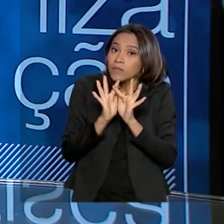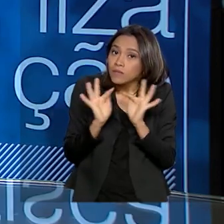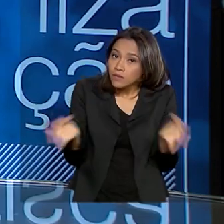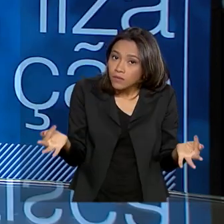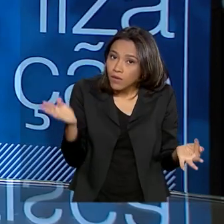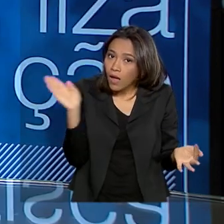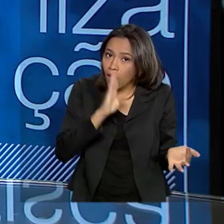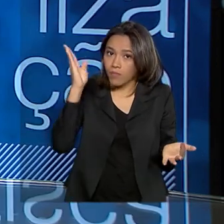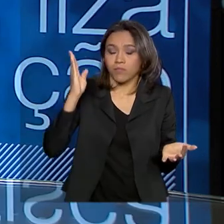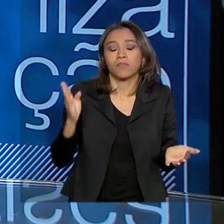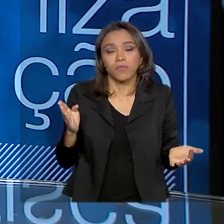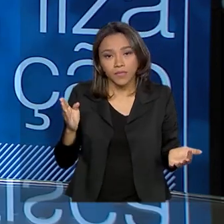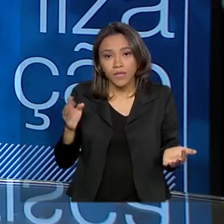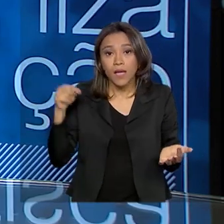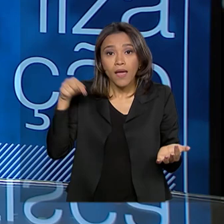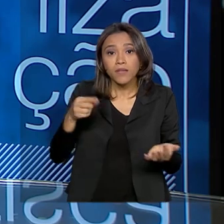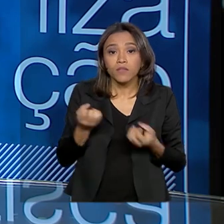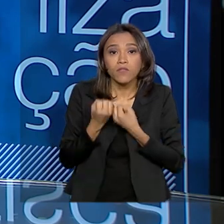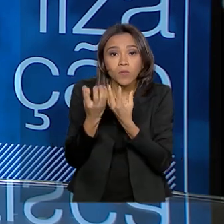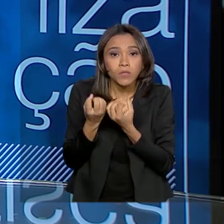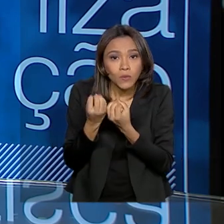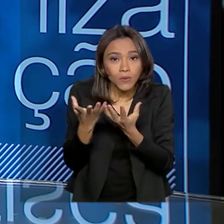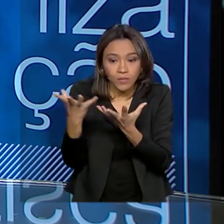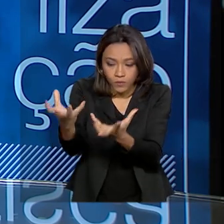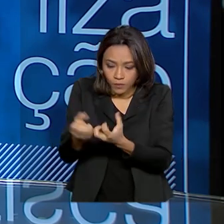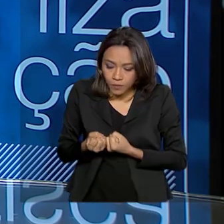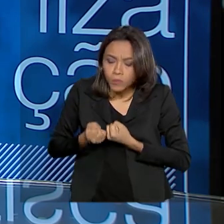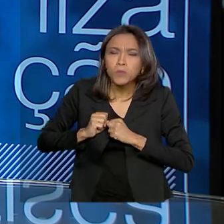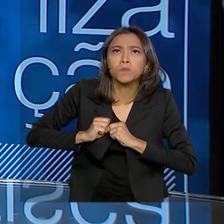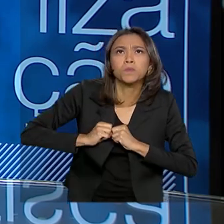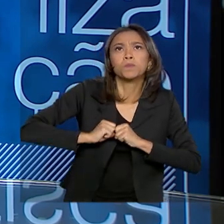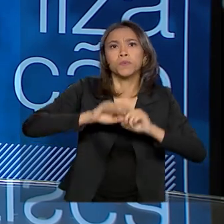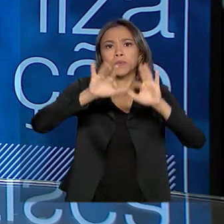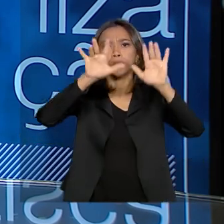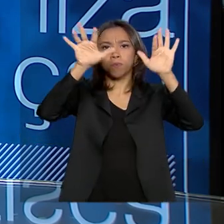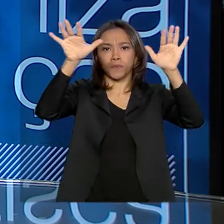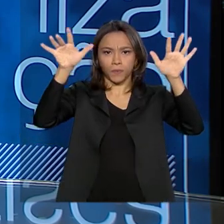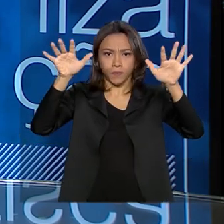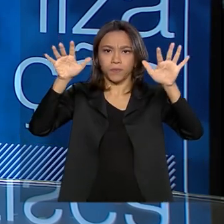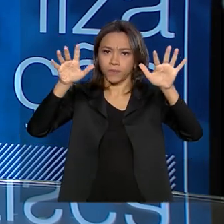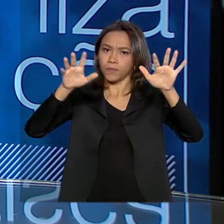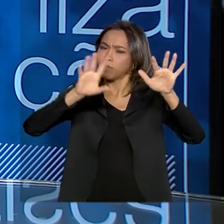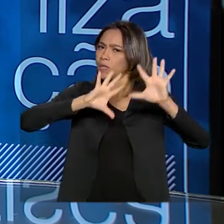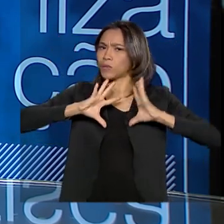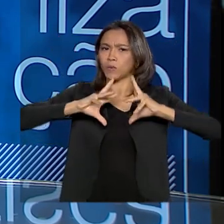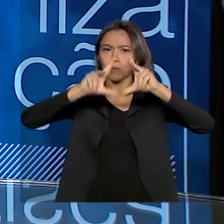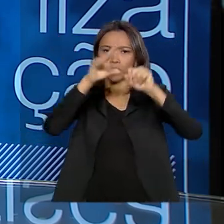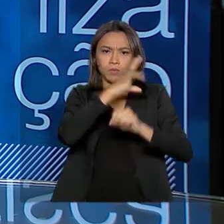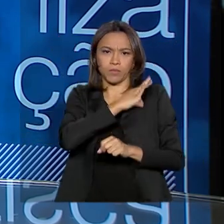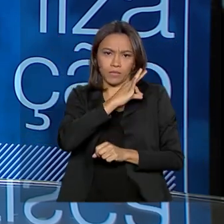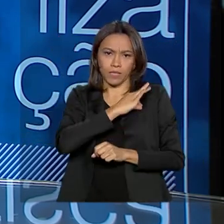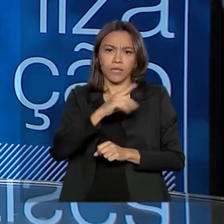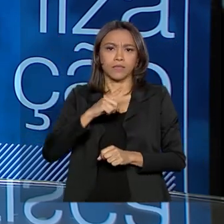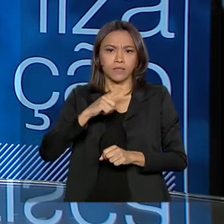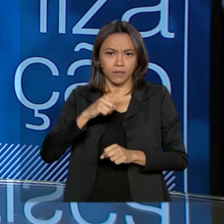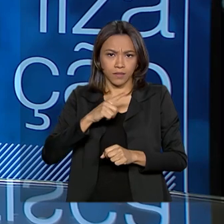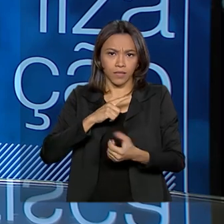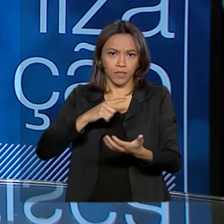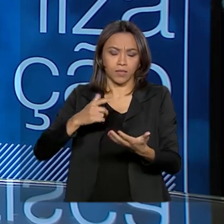essa informação é distribuída rapidamente para os nossos policiais. Todos eles têm um smartphone.